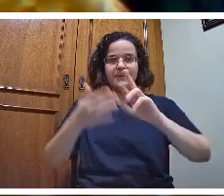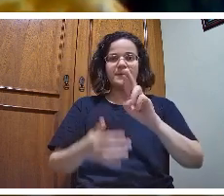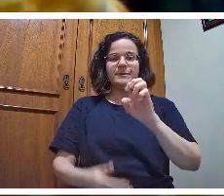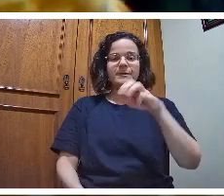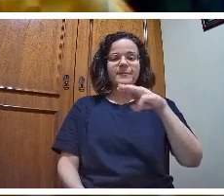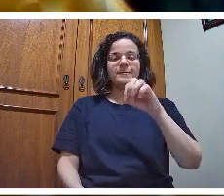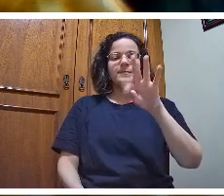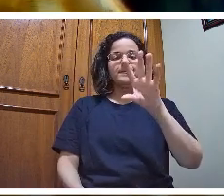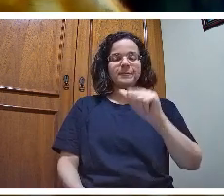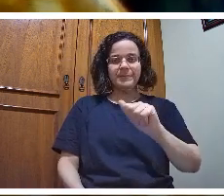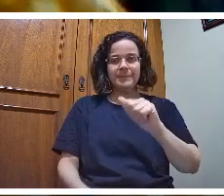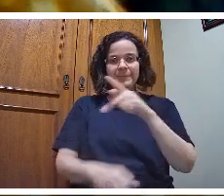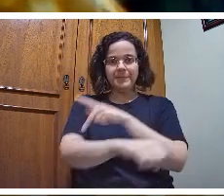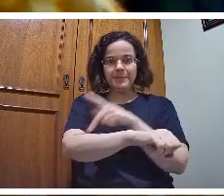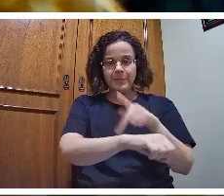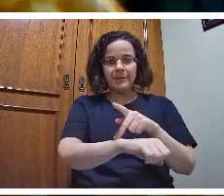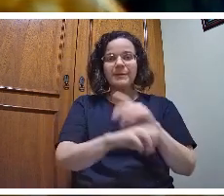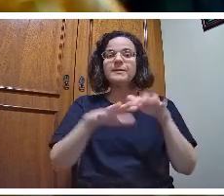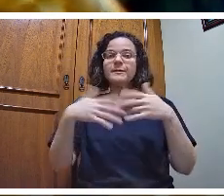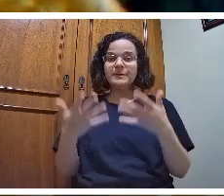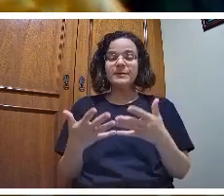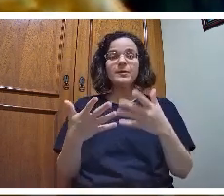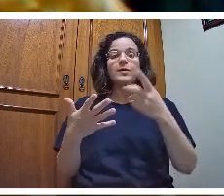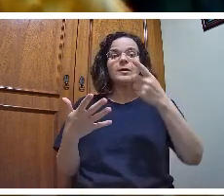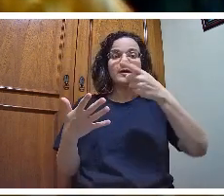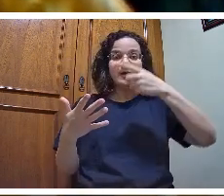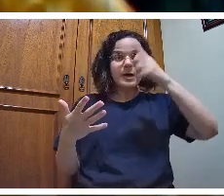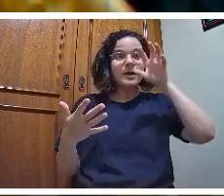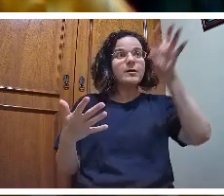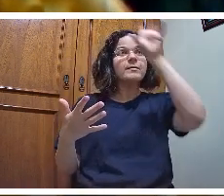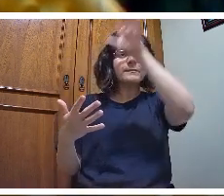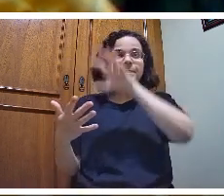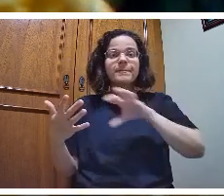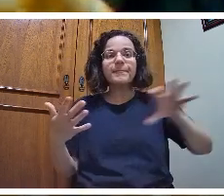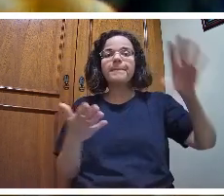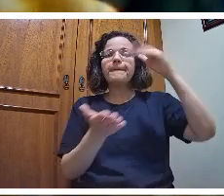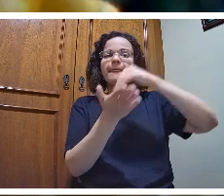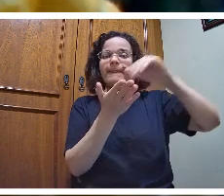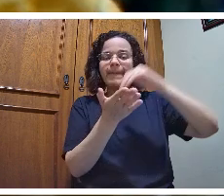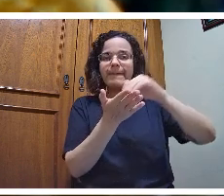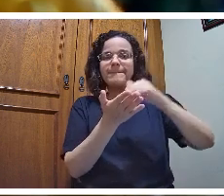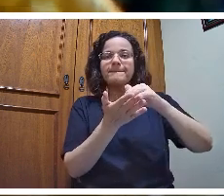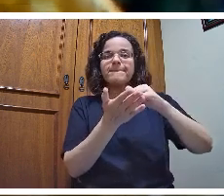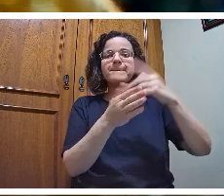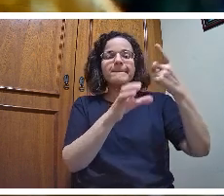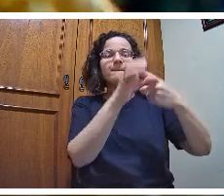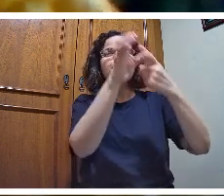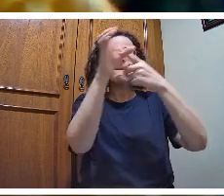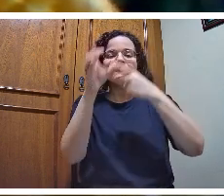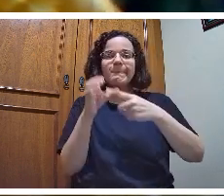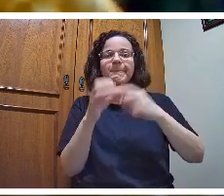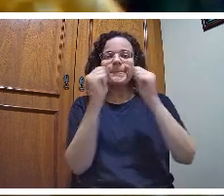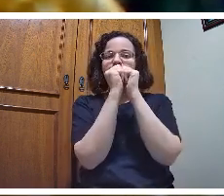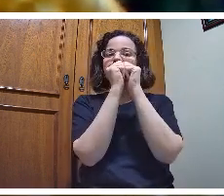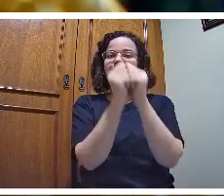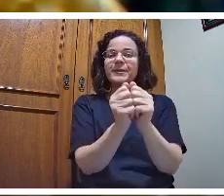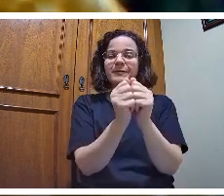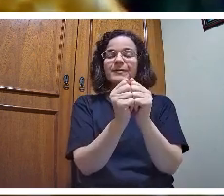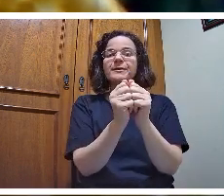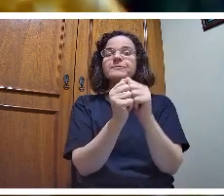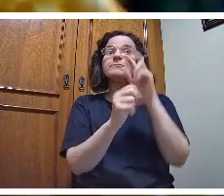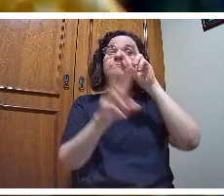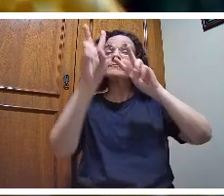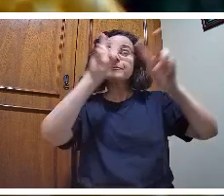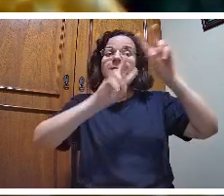redes de ensino que nos acompanham nesse momento, talvez, estão tendo outras experiências diferentes da geralcária. Nós,